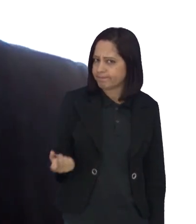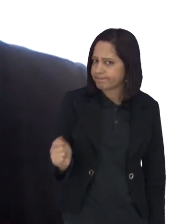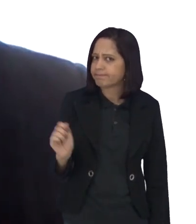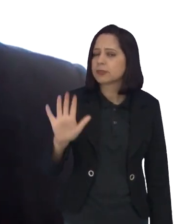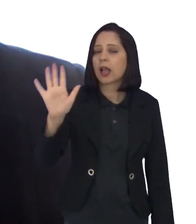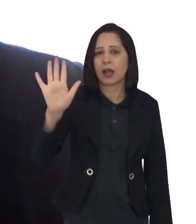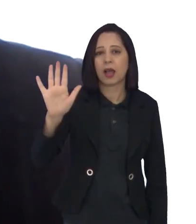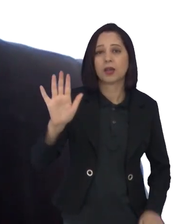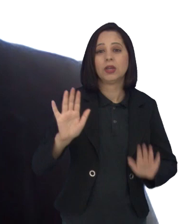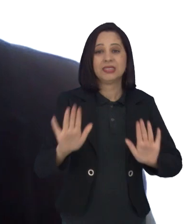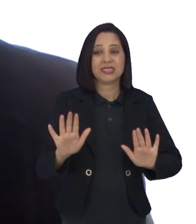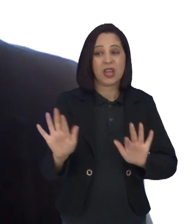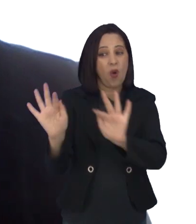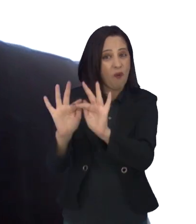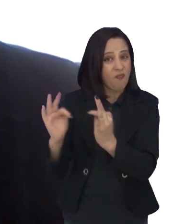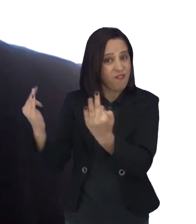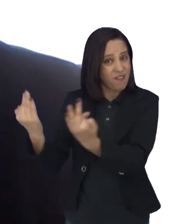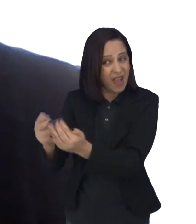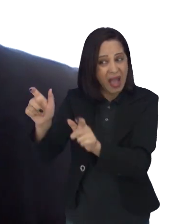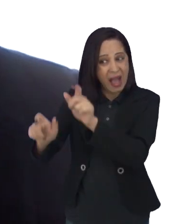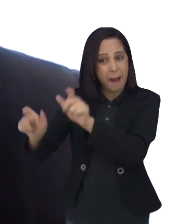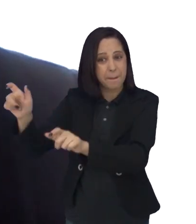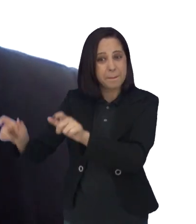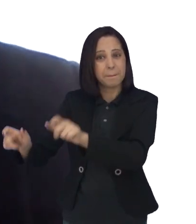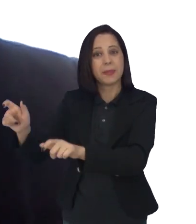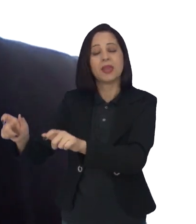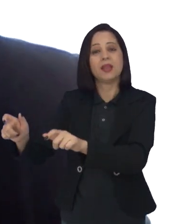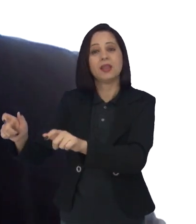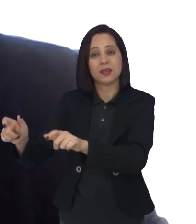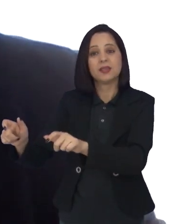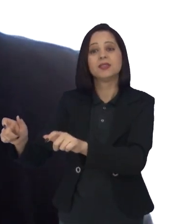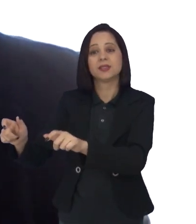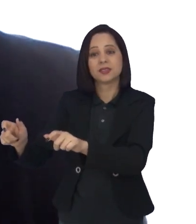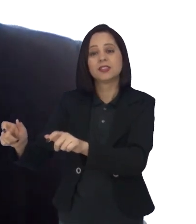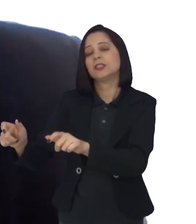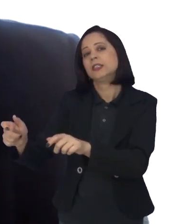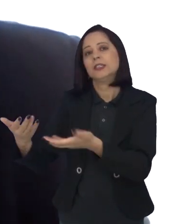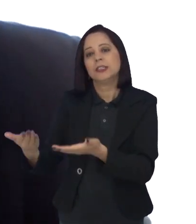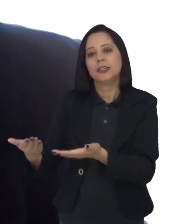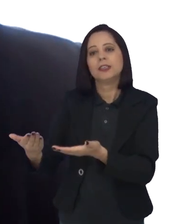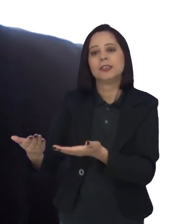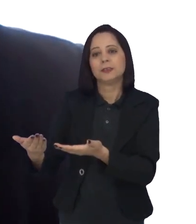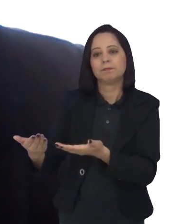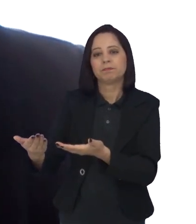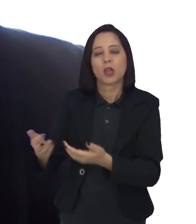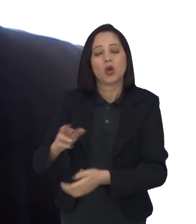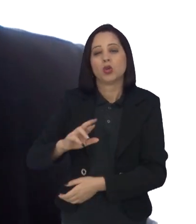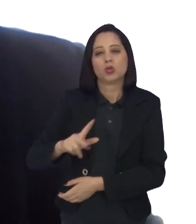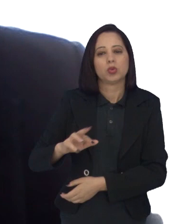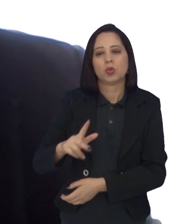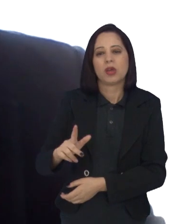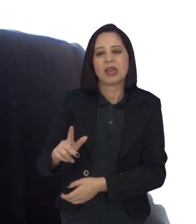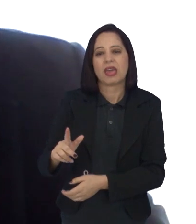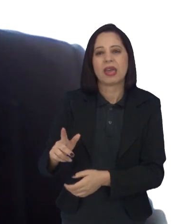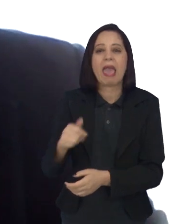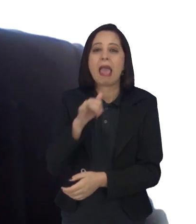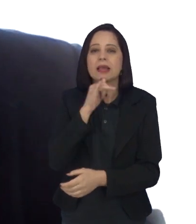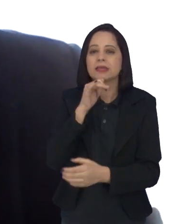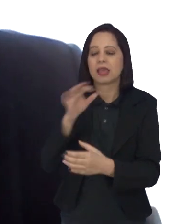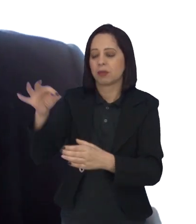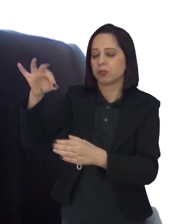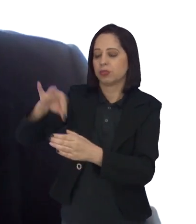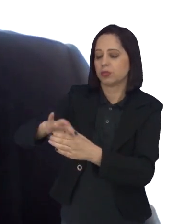Então, muitas famílias têm optado por aprender, porque não é um cultivo e uma